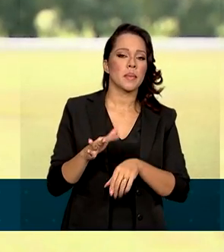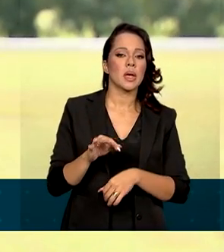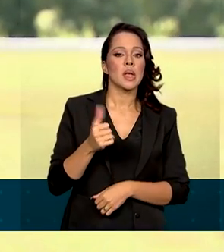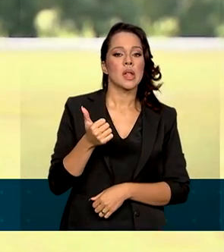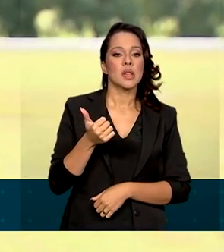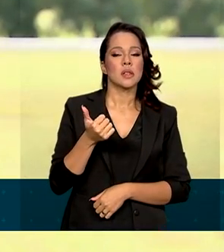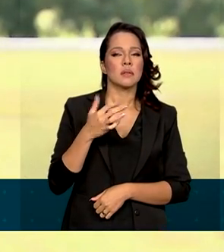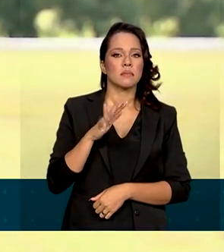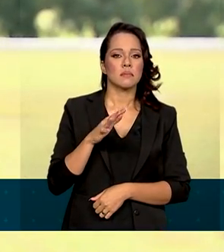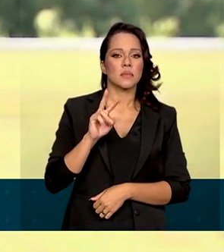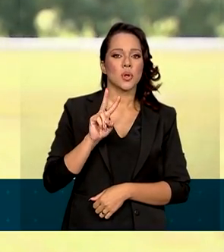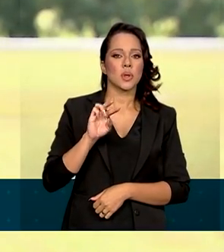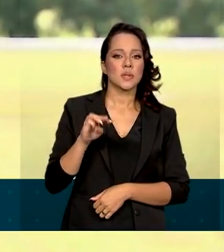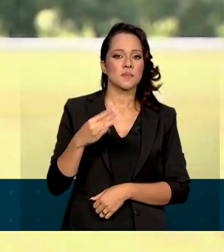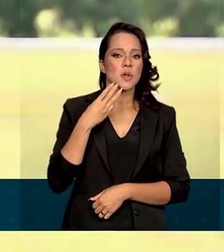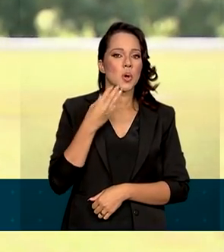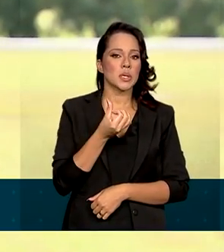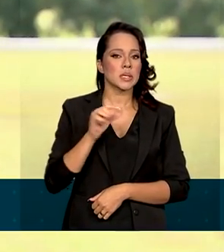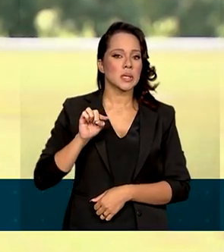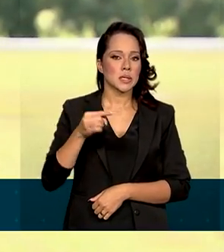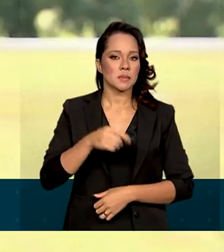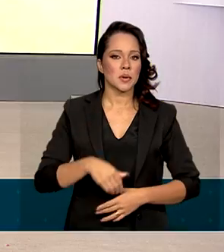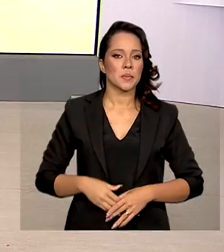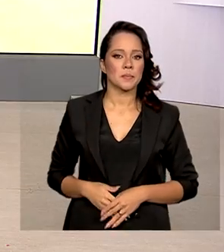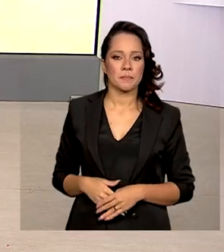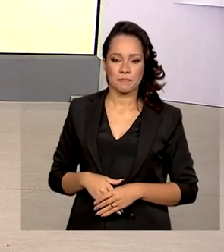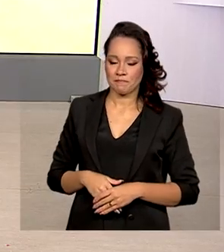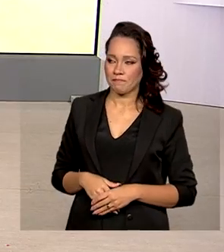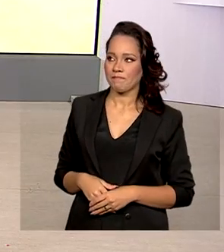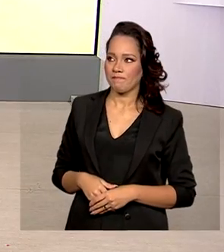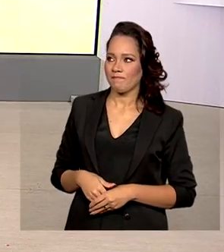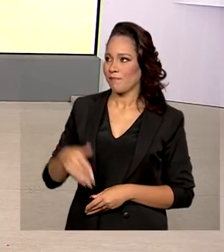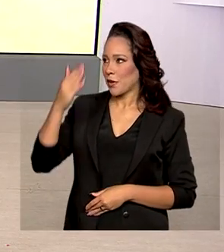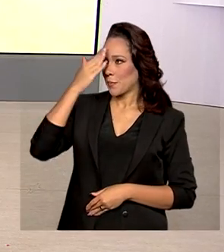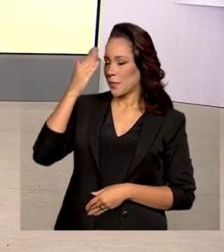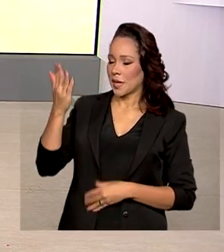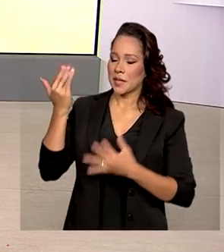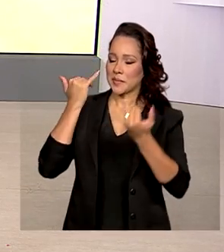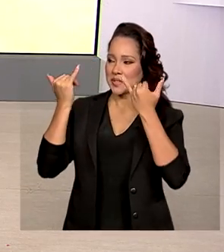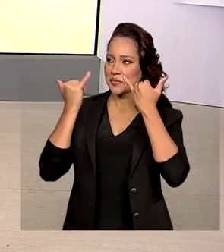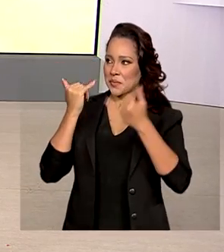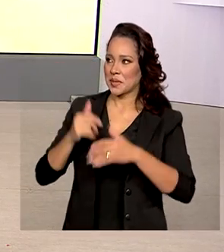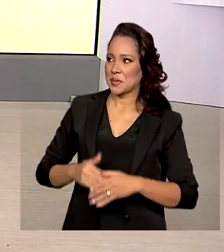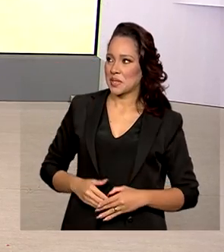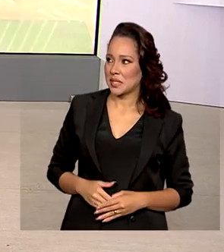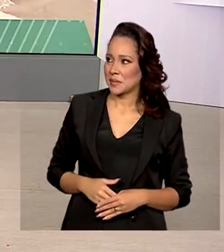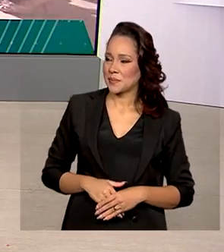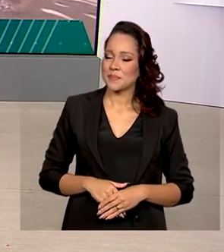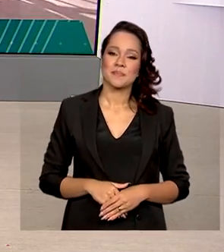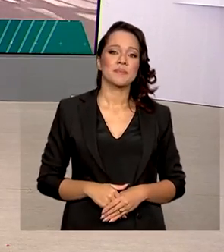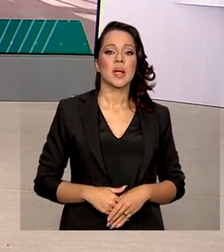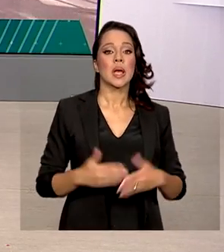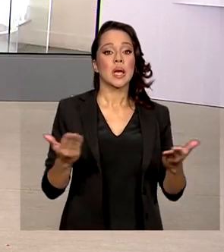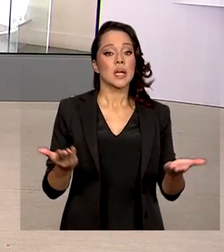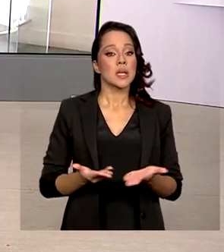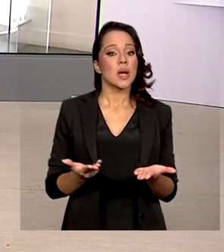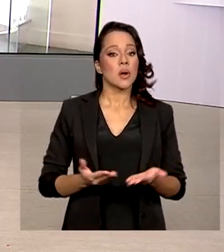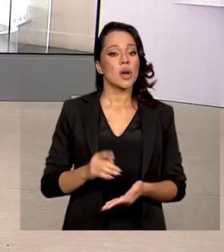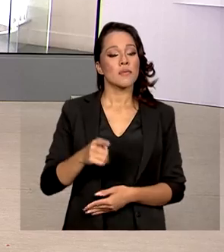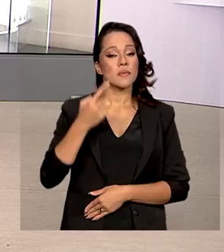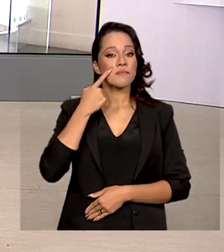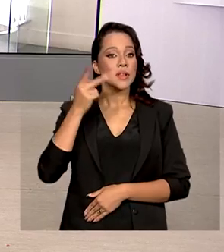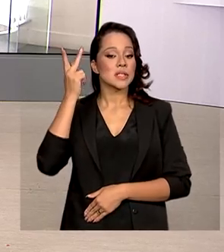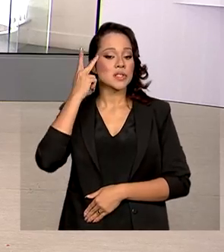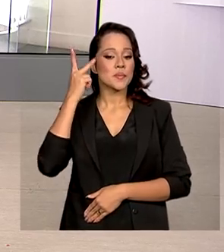de 2 milhões e 600 mil. Mara. Obrigada por suas informações, Pedro. E agora vamos a